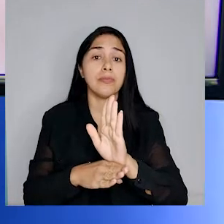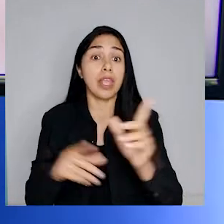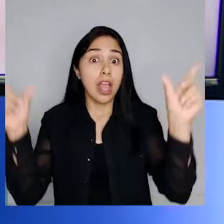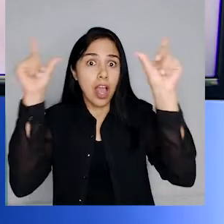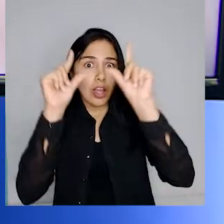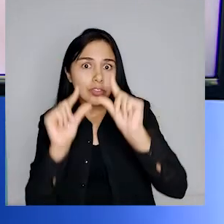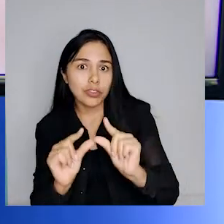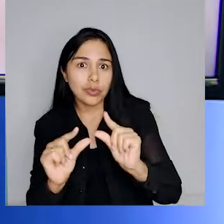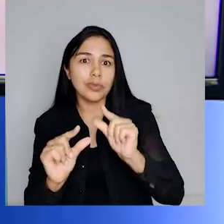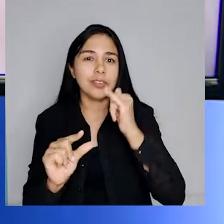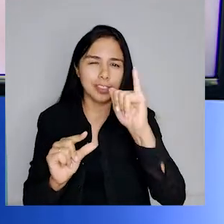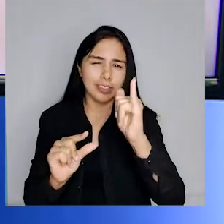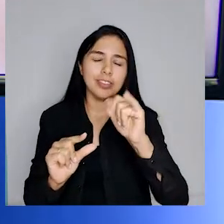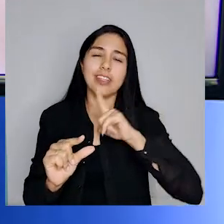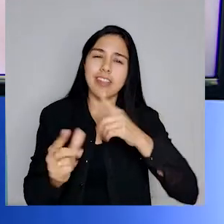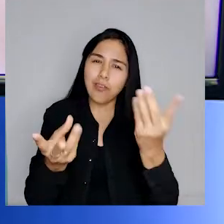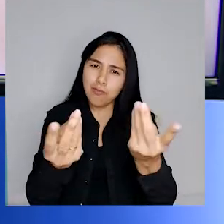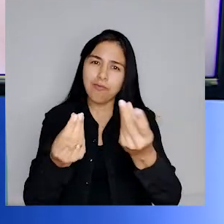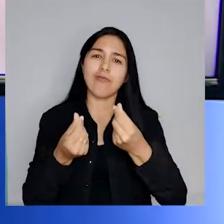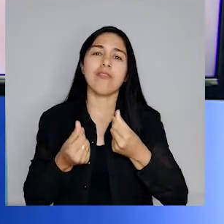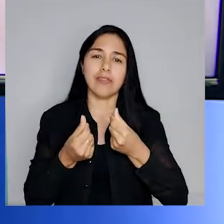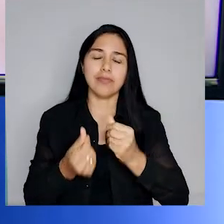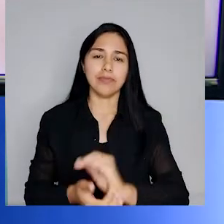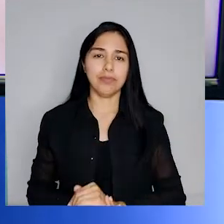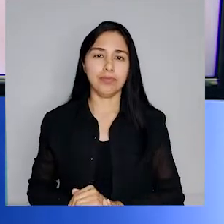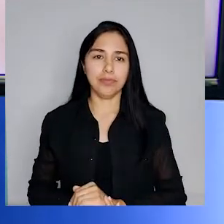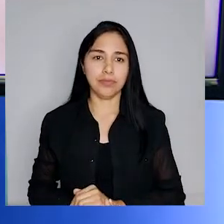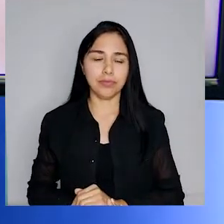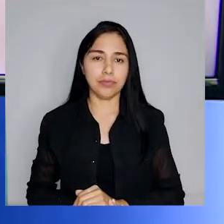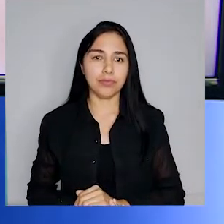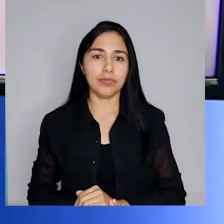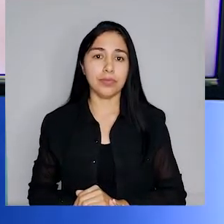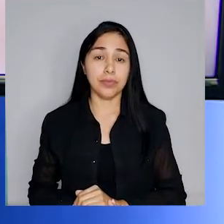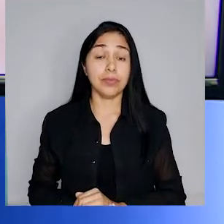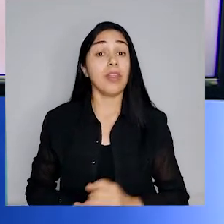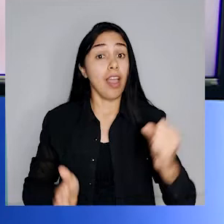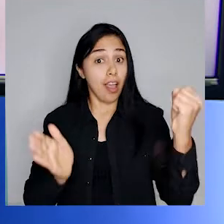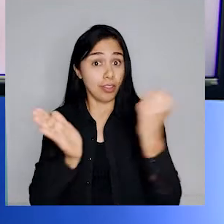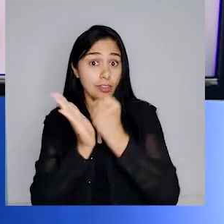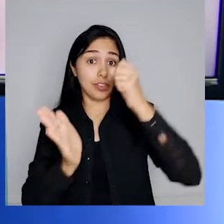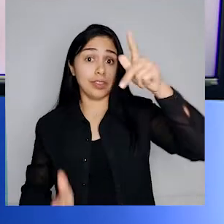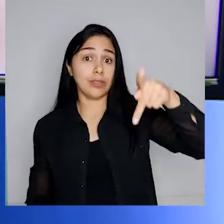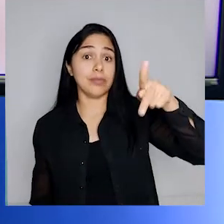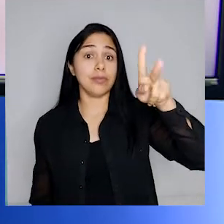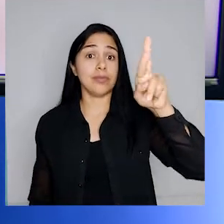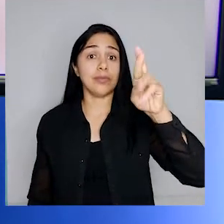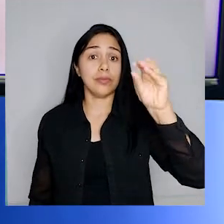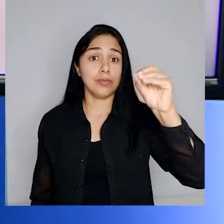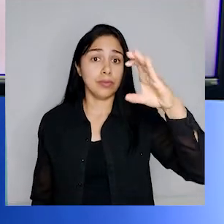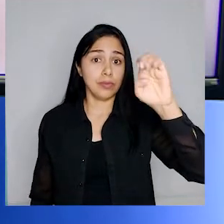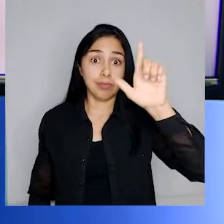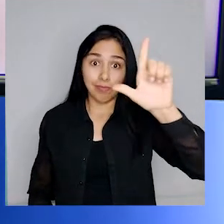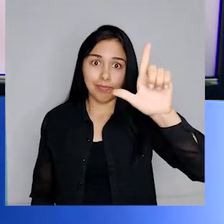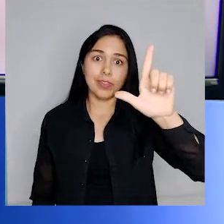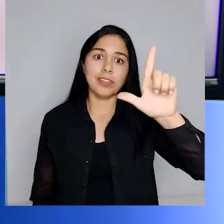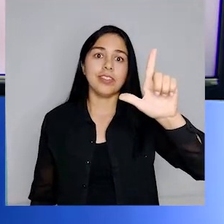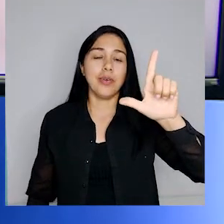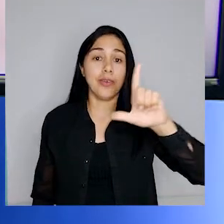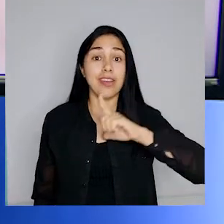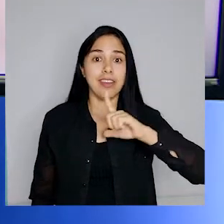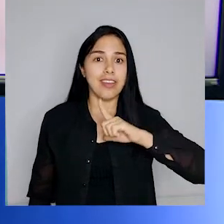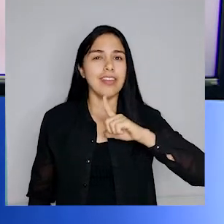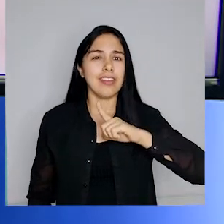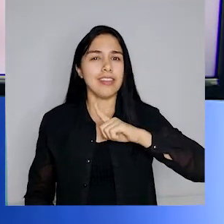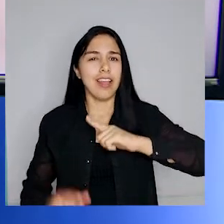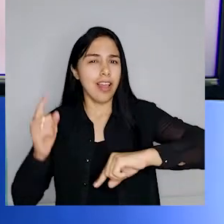sem sacrificar o desempenho. A etiqueta Procel, apresentada nos eletrodomésticos,